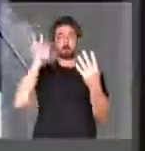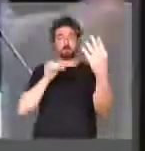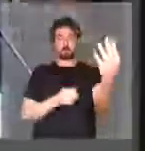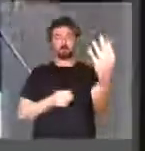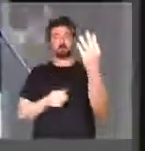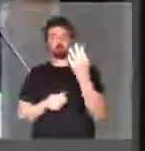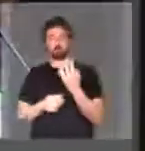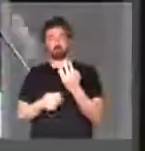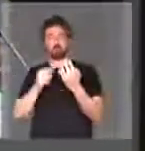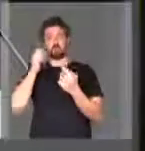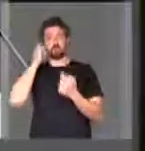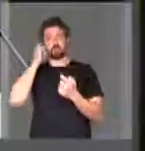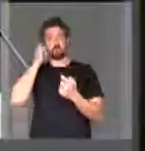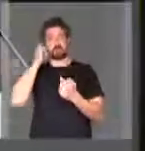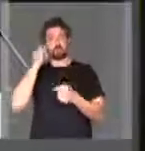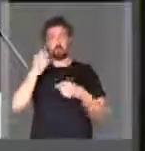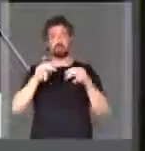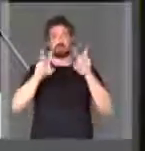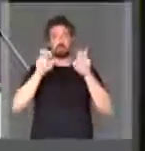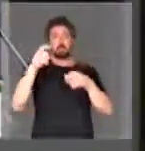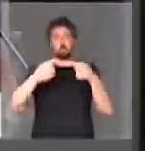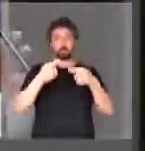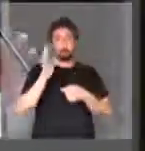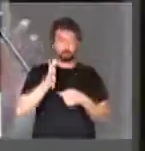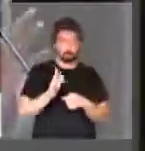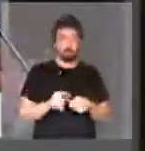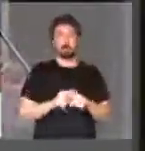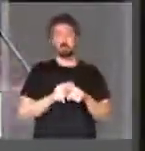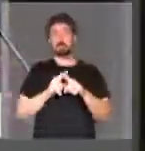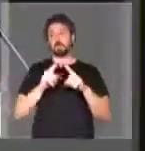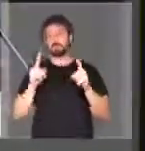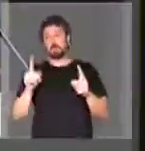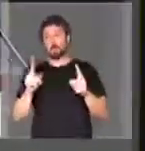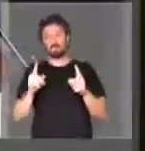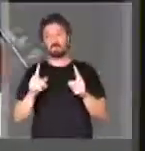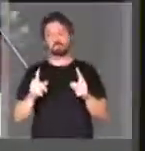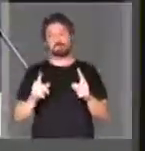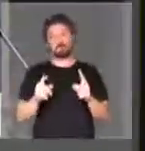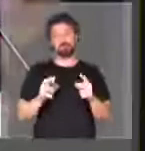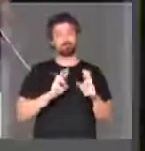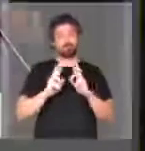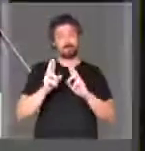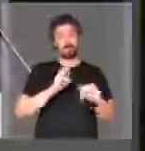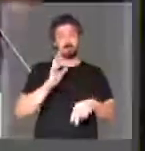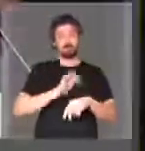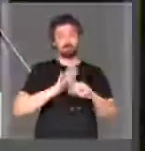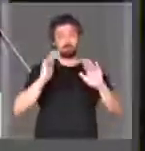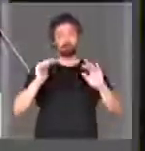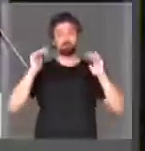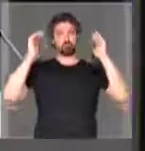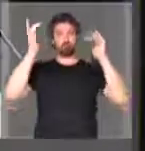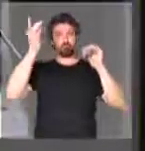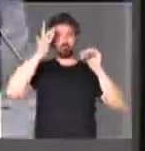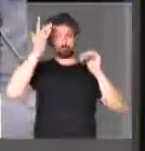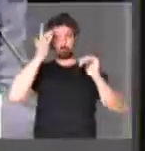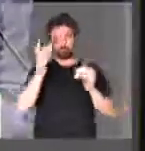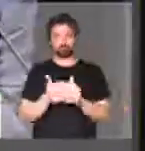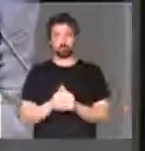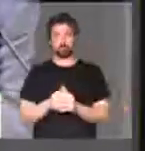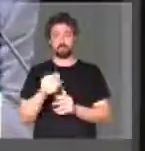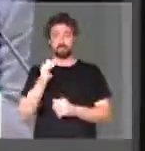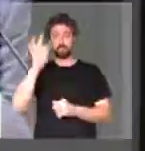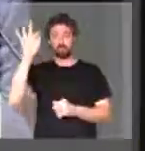franceses. Alguns temas lá foram colocados, mas nós temos que ter uma relação altiva. Senhora Presidente,